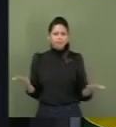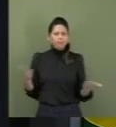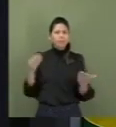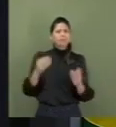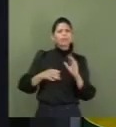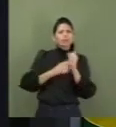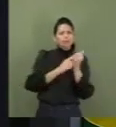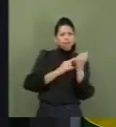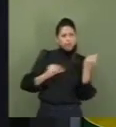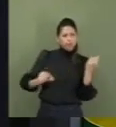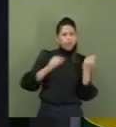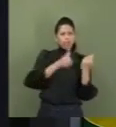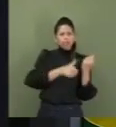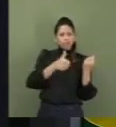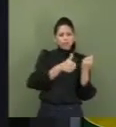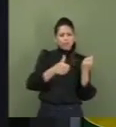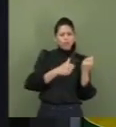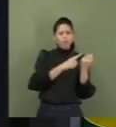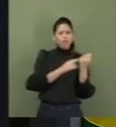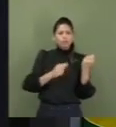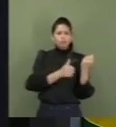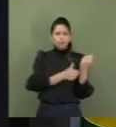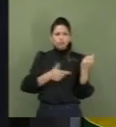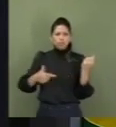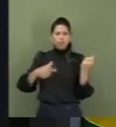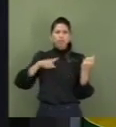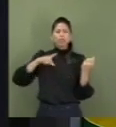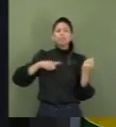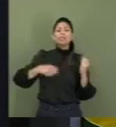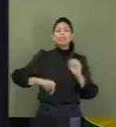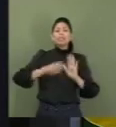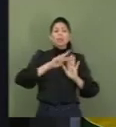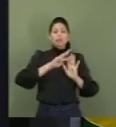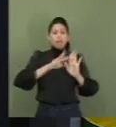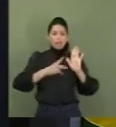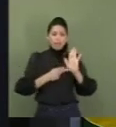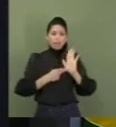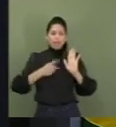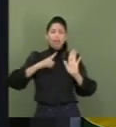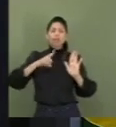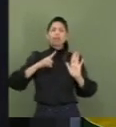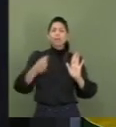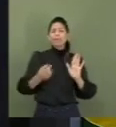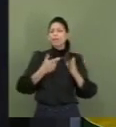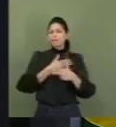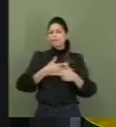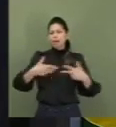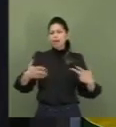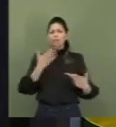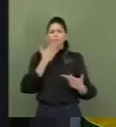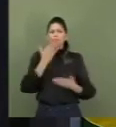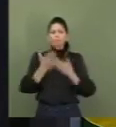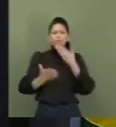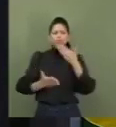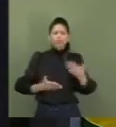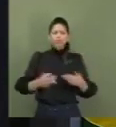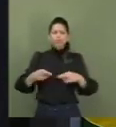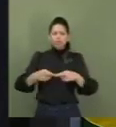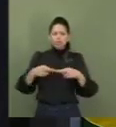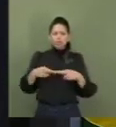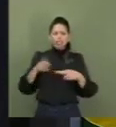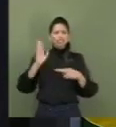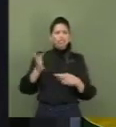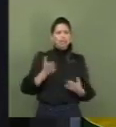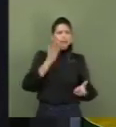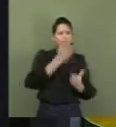11 e 12 desta medida provisória conforme dezenas de requerimentos e emendas já protocolados nesta